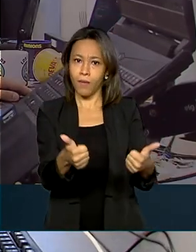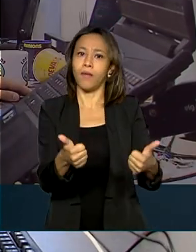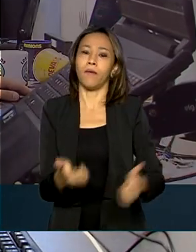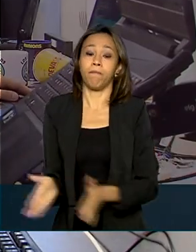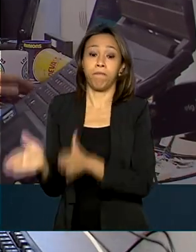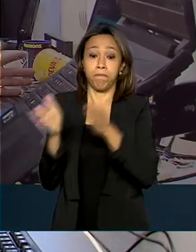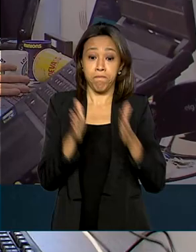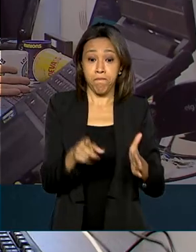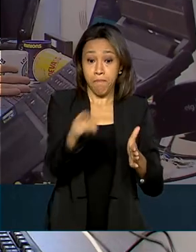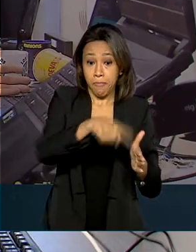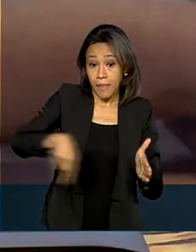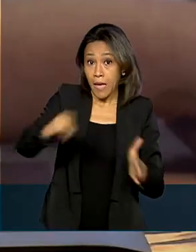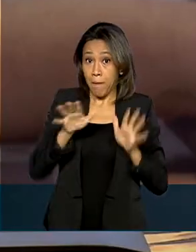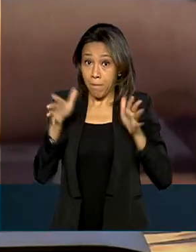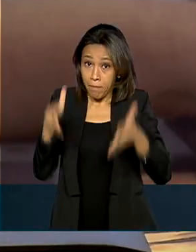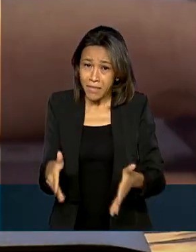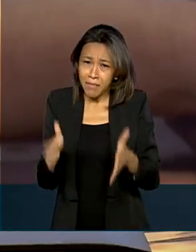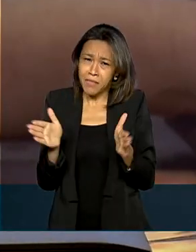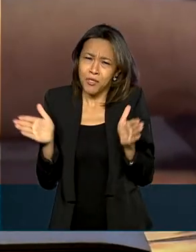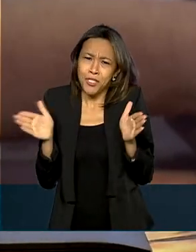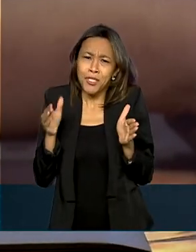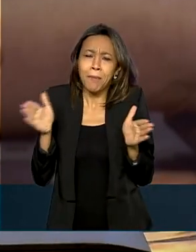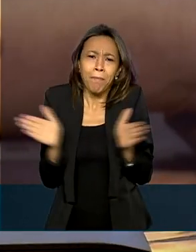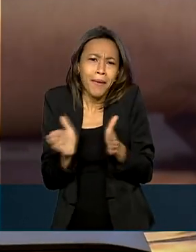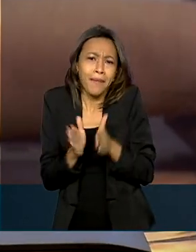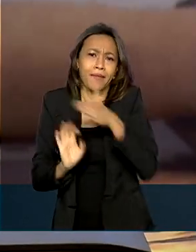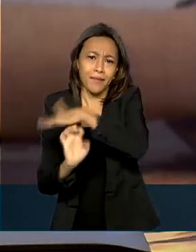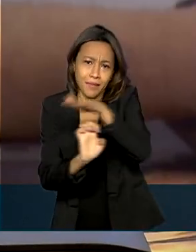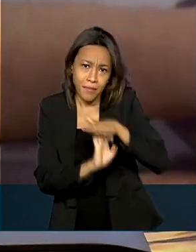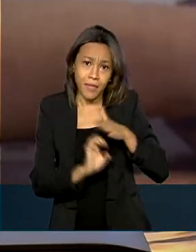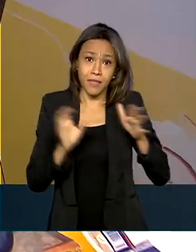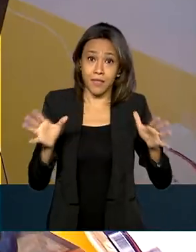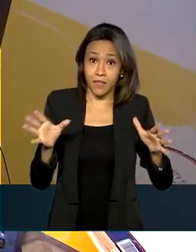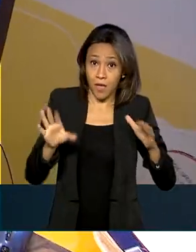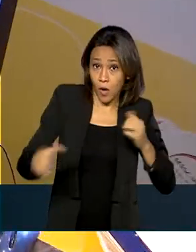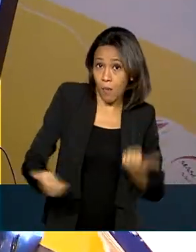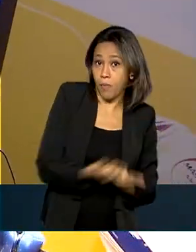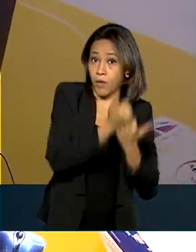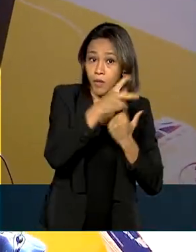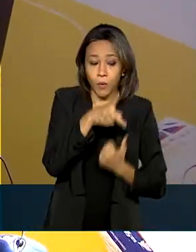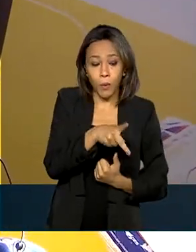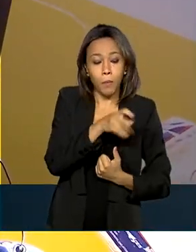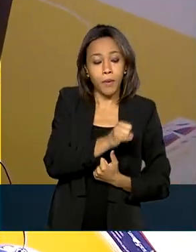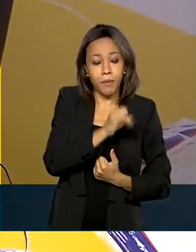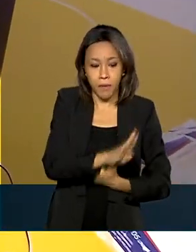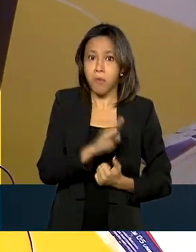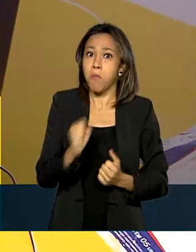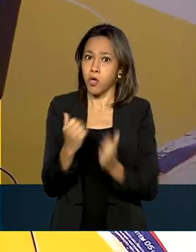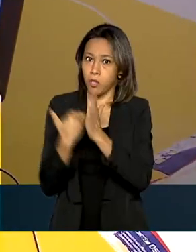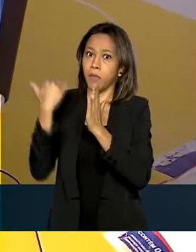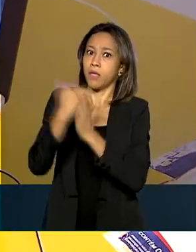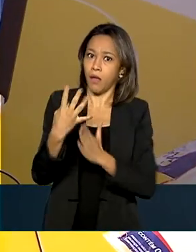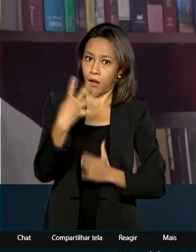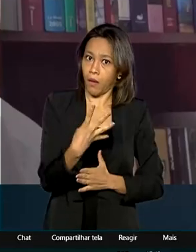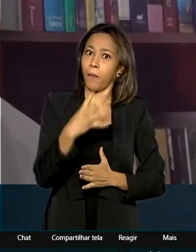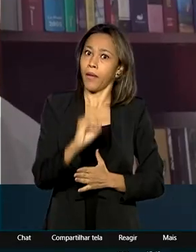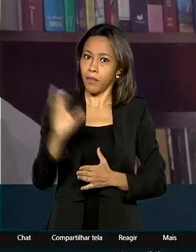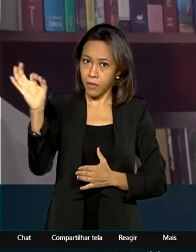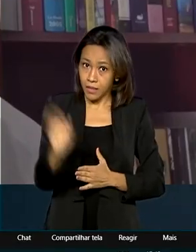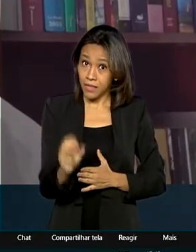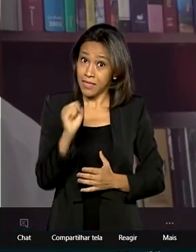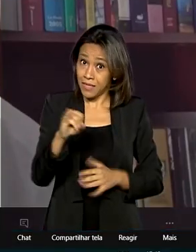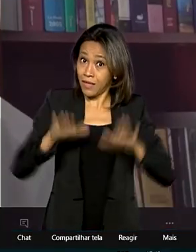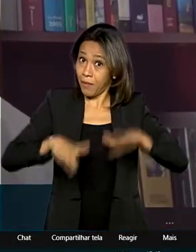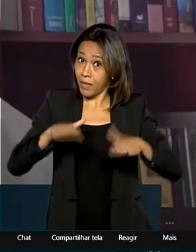participação das pequenas empresas no PIB pode aumentar para 40% se depender do esforço do SEBRAE. A